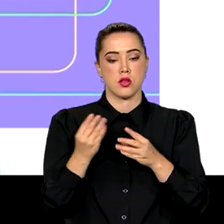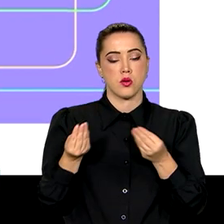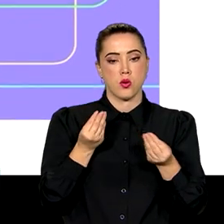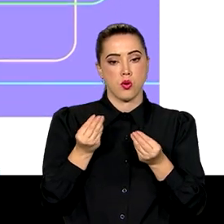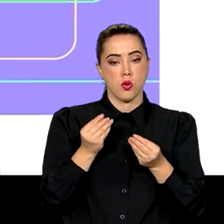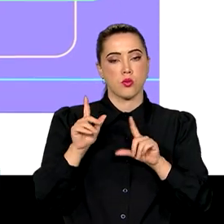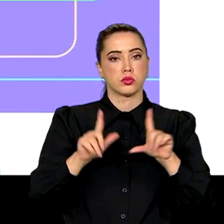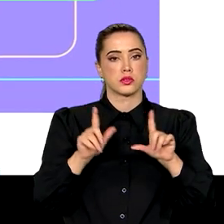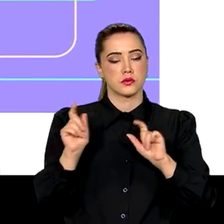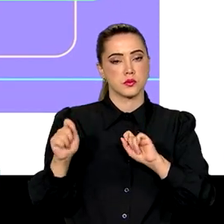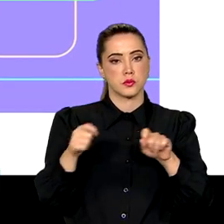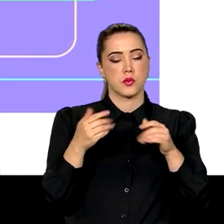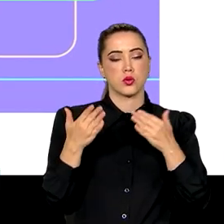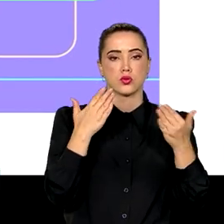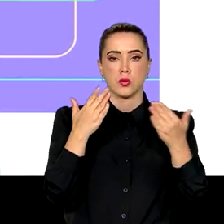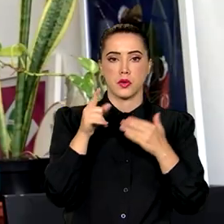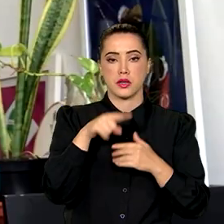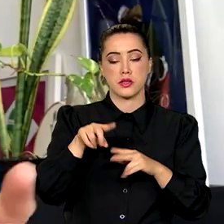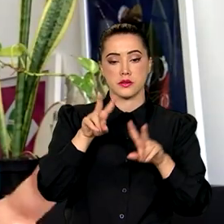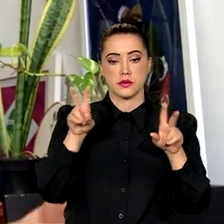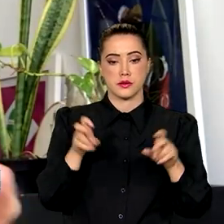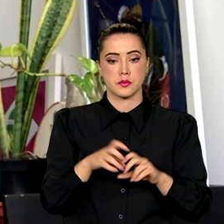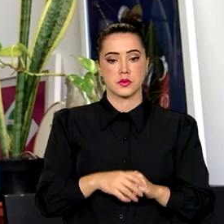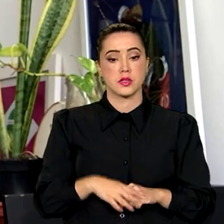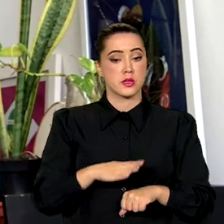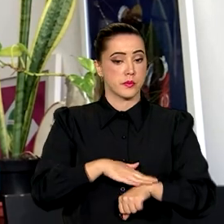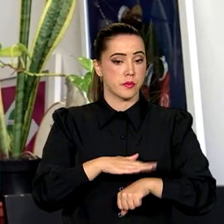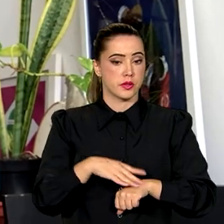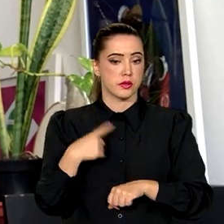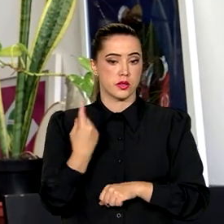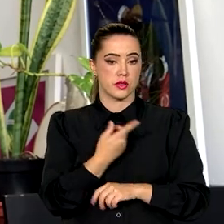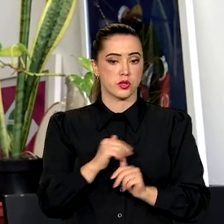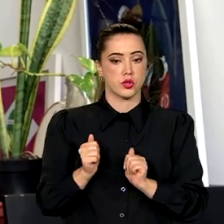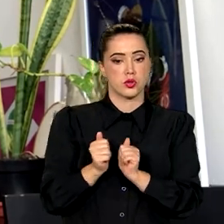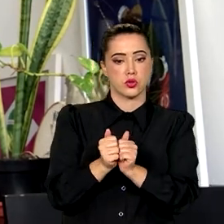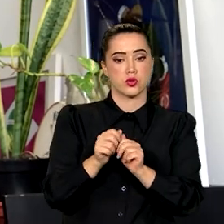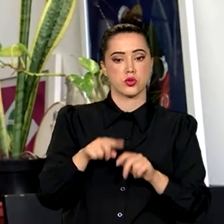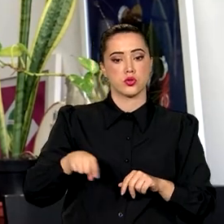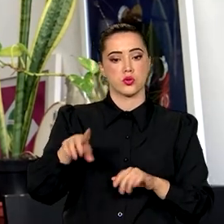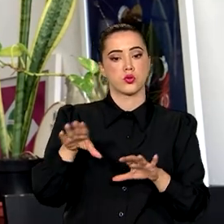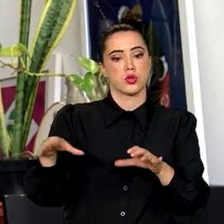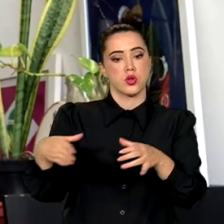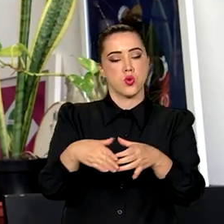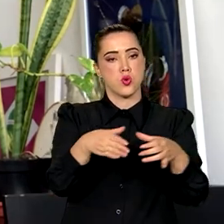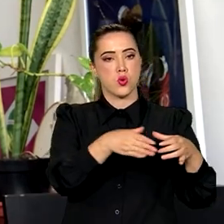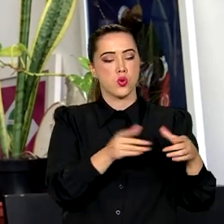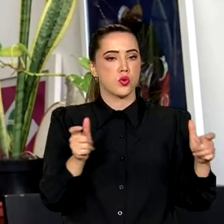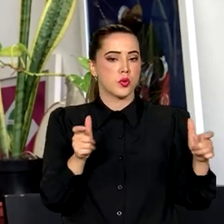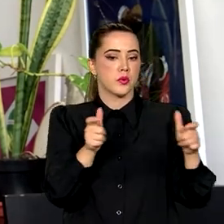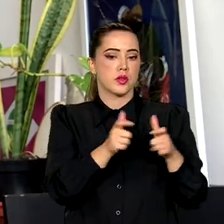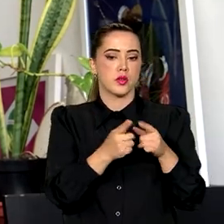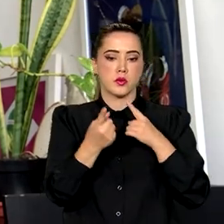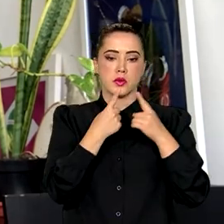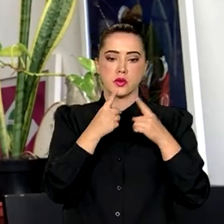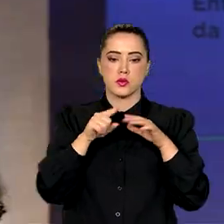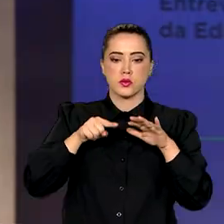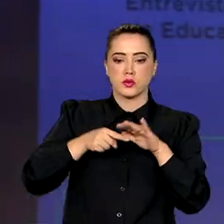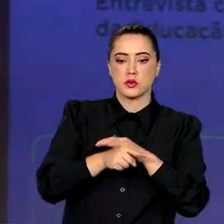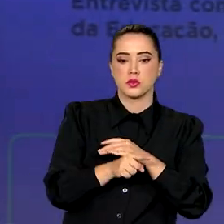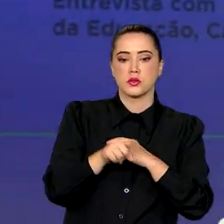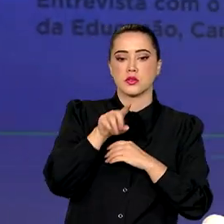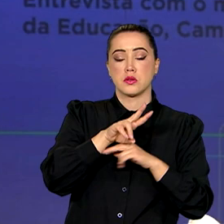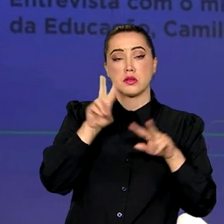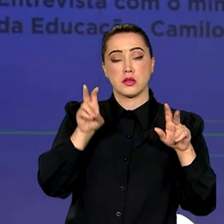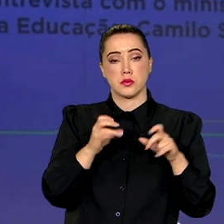imprensa deve abordar esses assuntos. E é esse momento que a gente se junta ali em grupos menores para discutir alguns temas com mais profundidade.